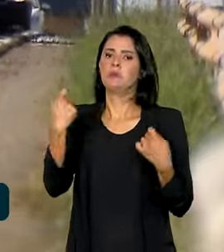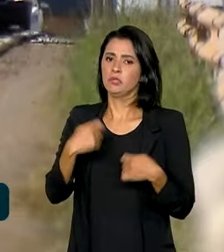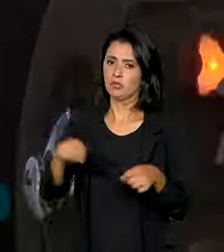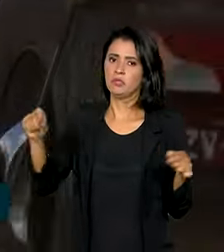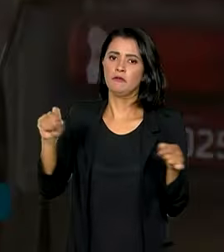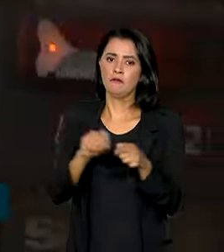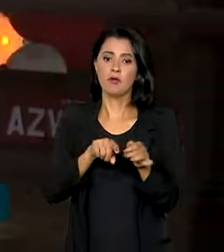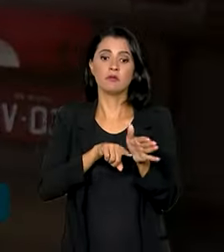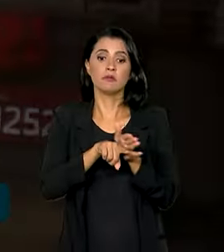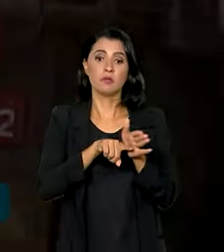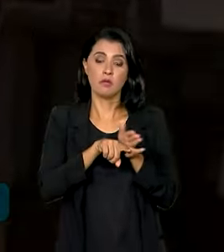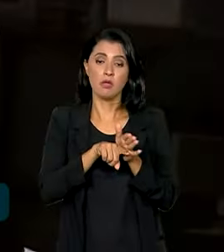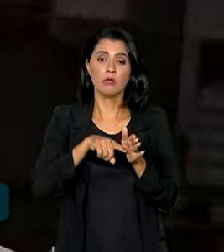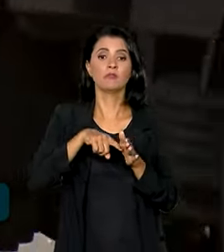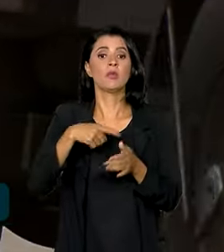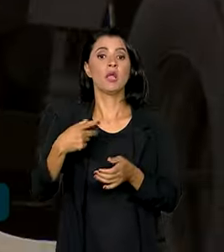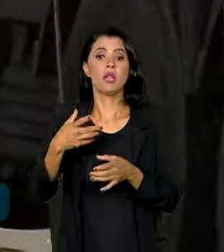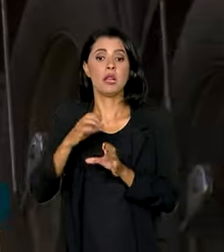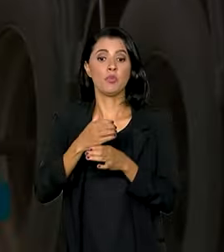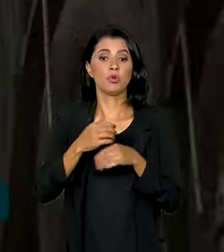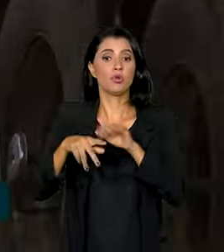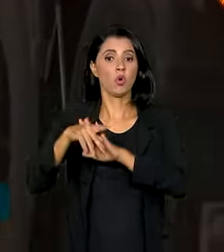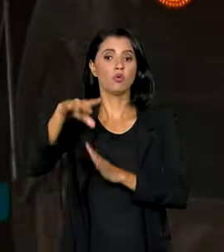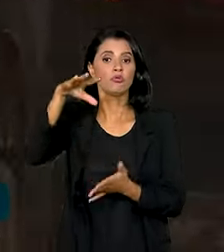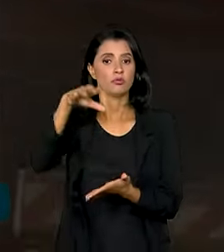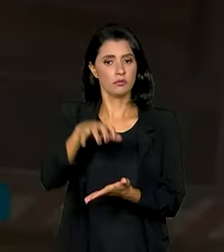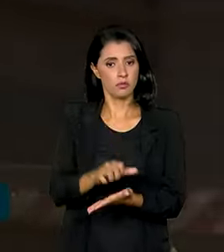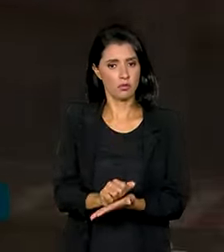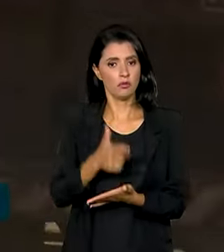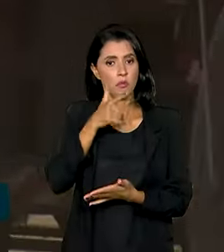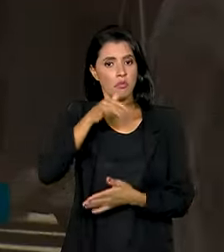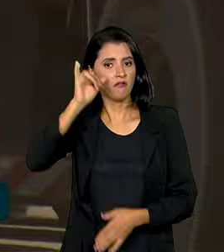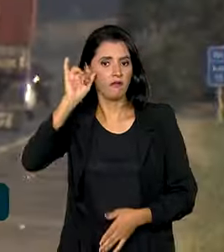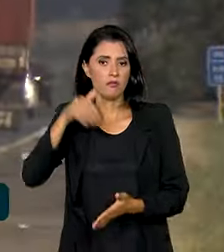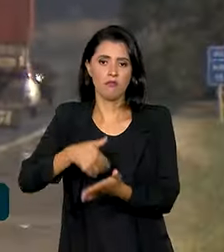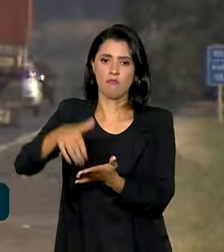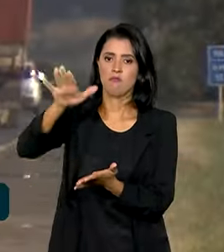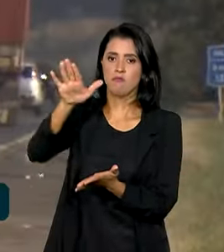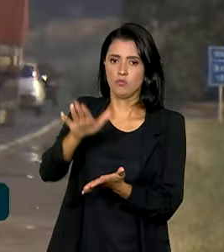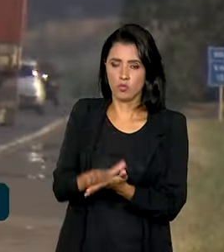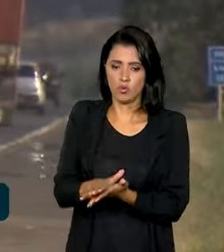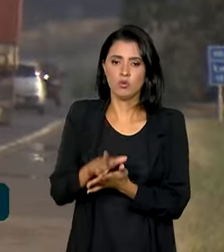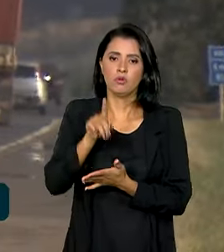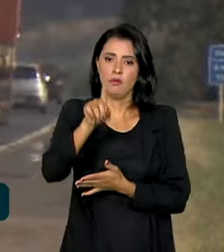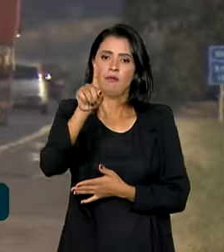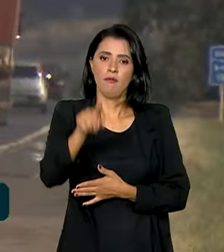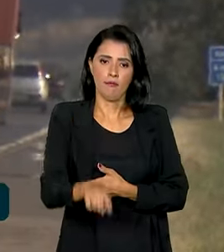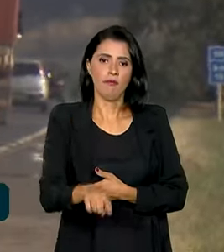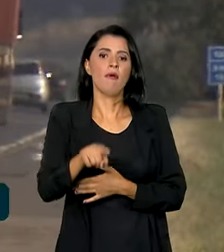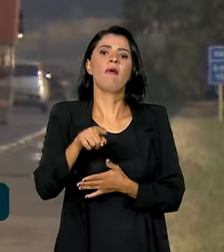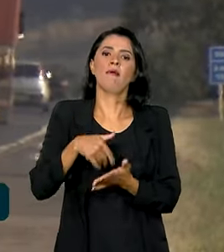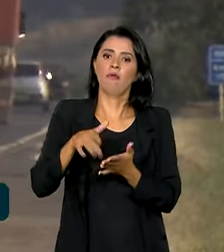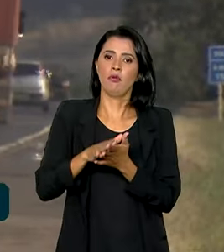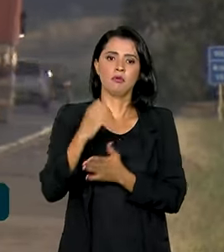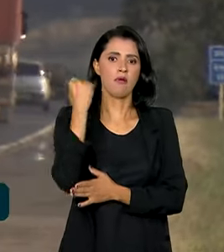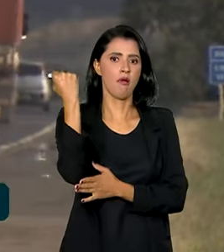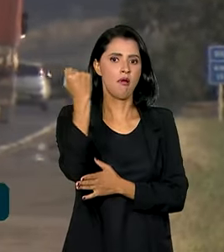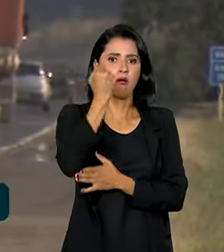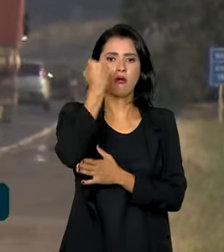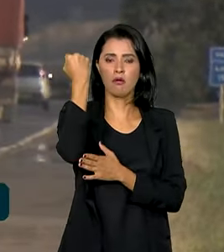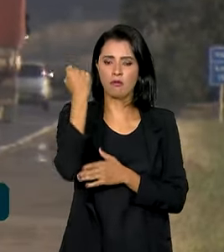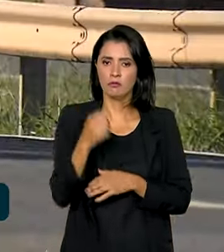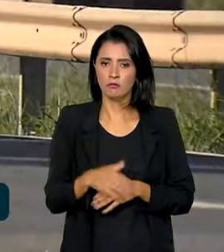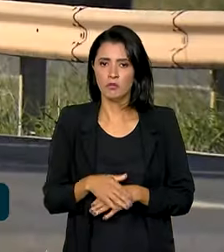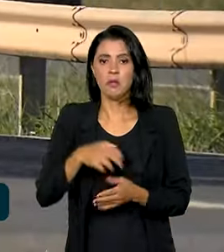realizar o teste em laboratórios credenciados para evitar multa, considerada infração gravíssima,